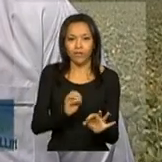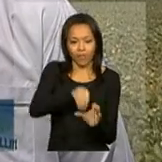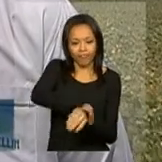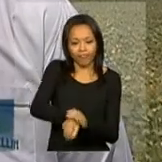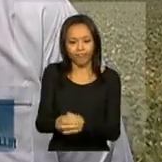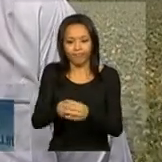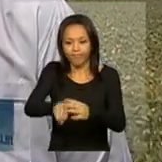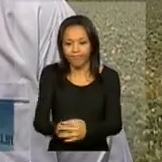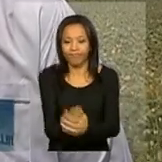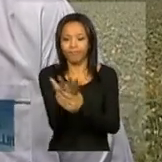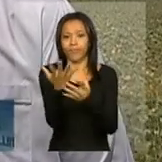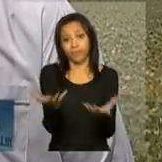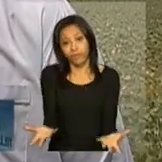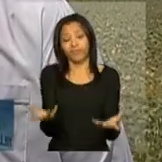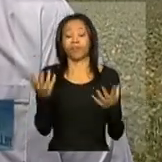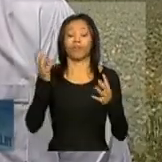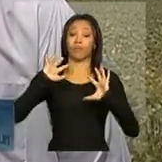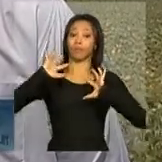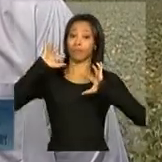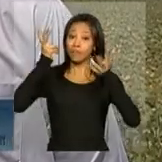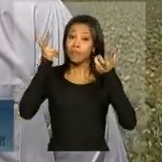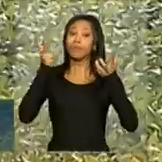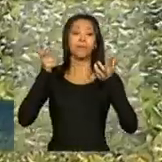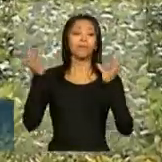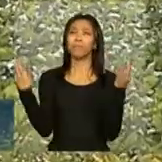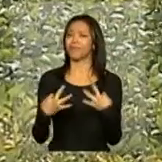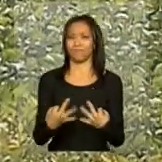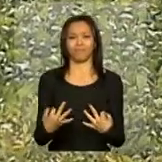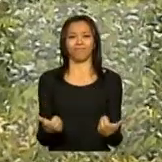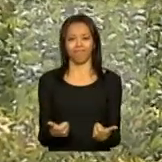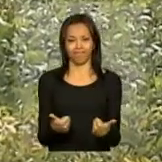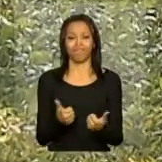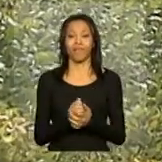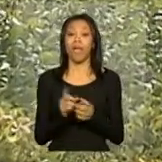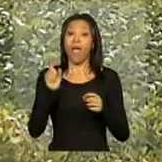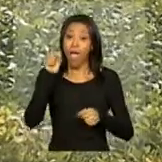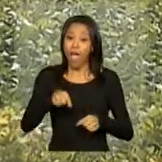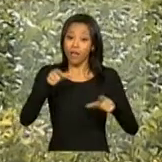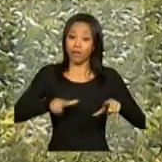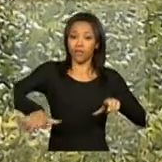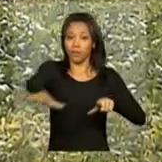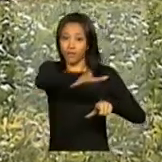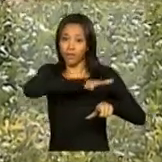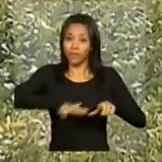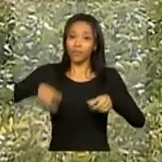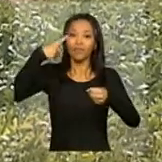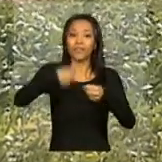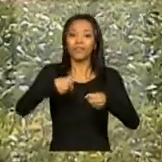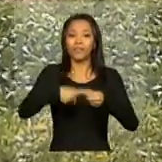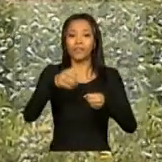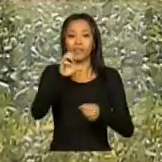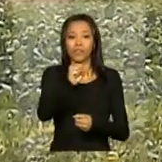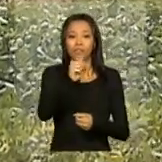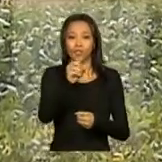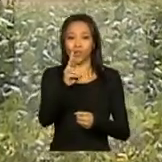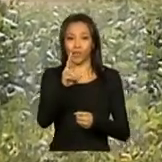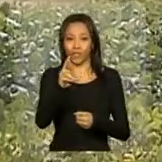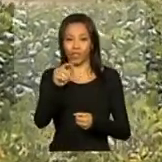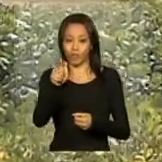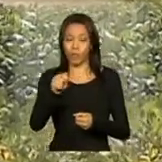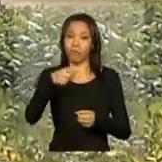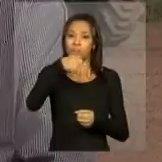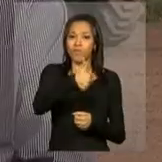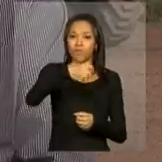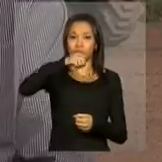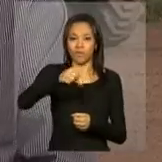E tipo assim, que nem o clima aqui é perfeito. E foi justamente aqui, em Sorriso, que em 1974,